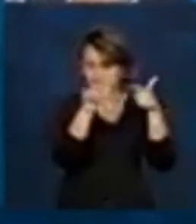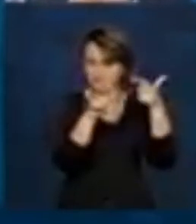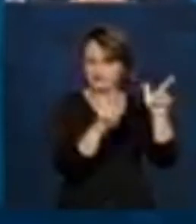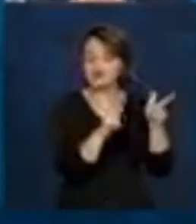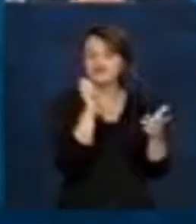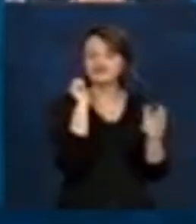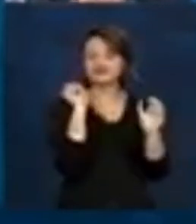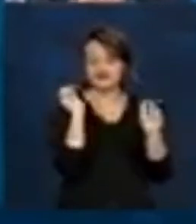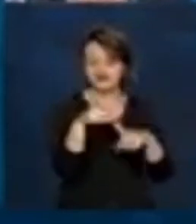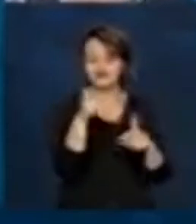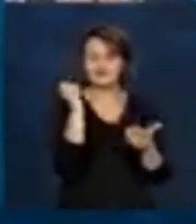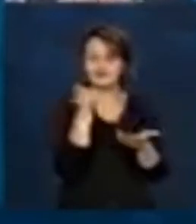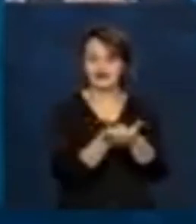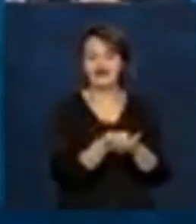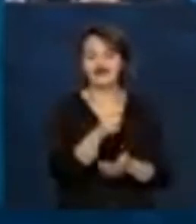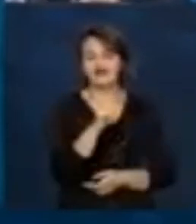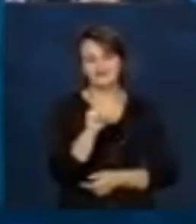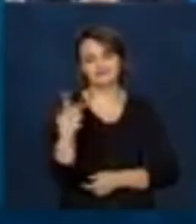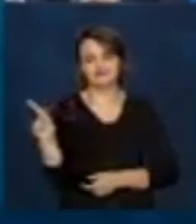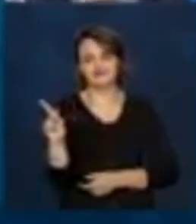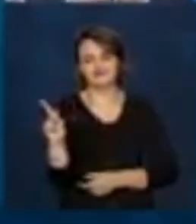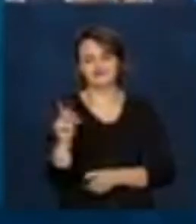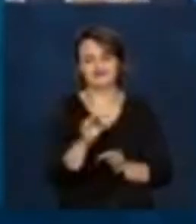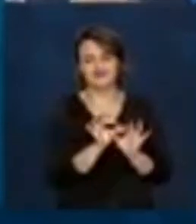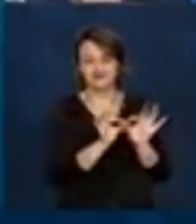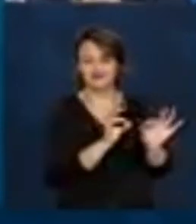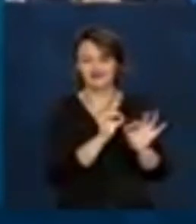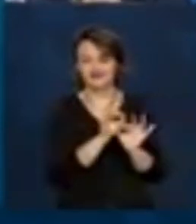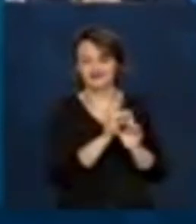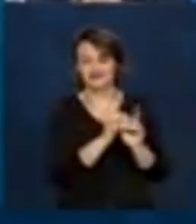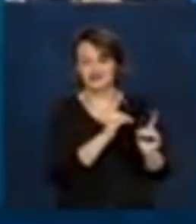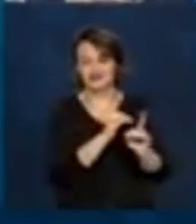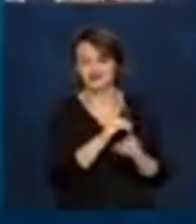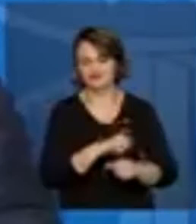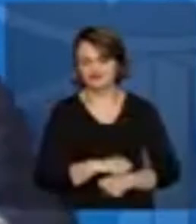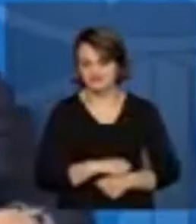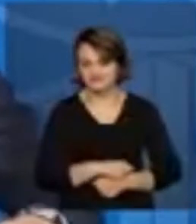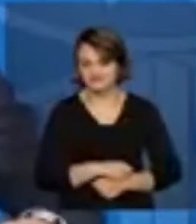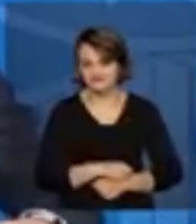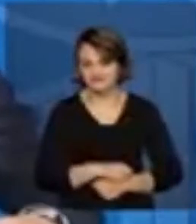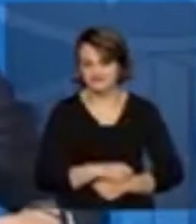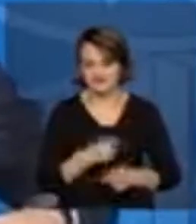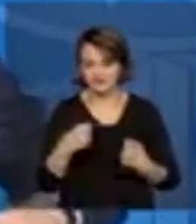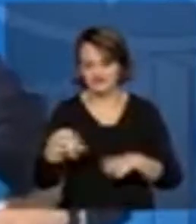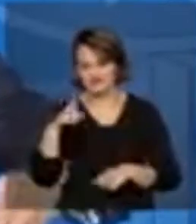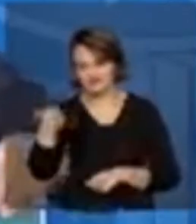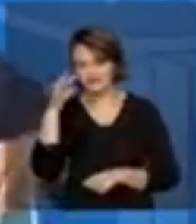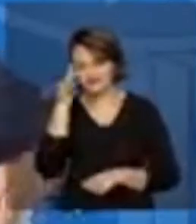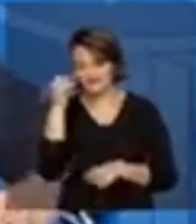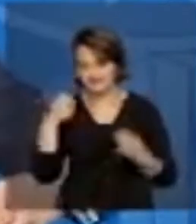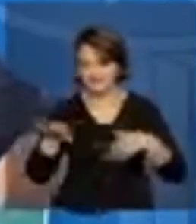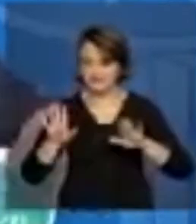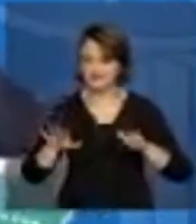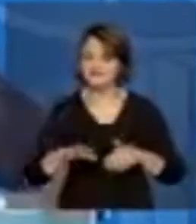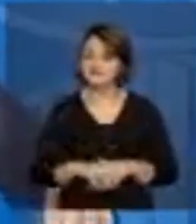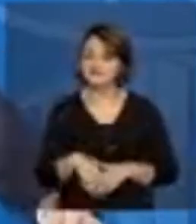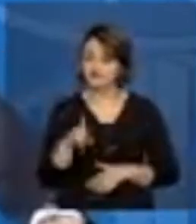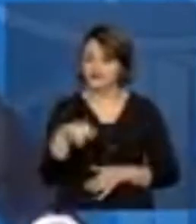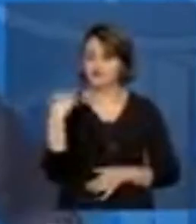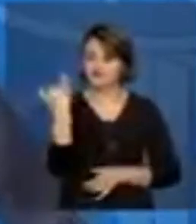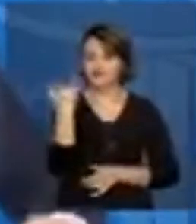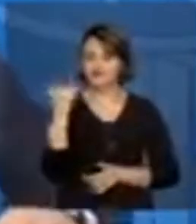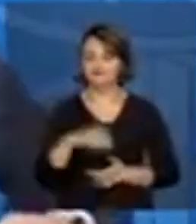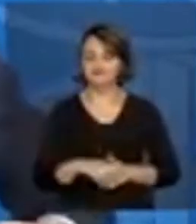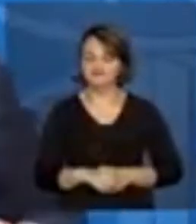são de uma maneira automática, digital. Então, esse é um ponto muito